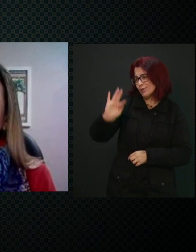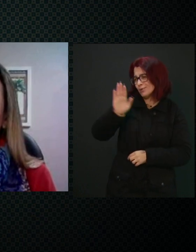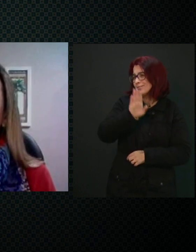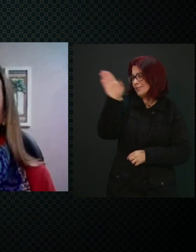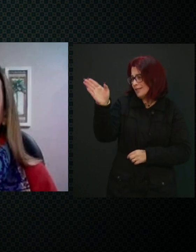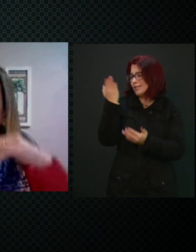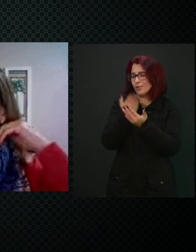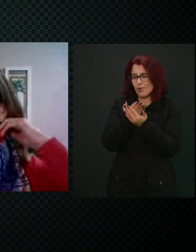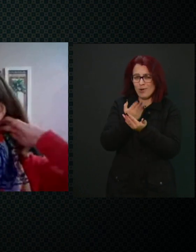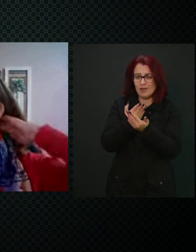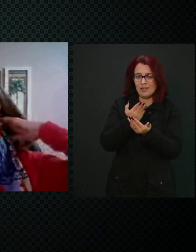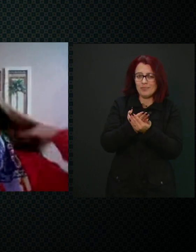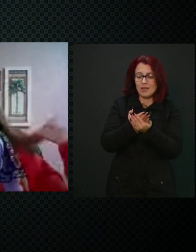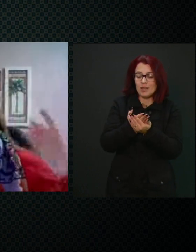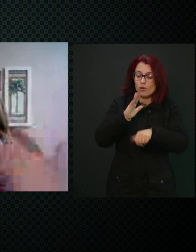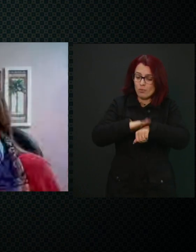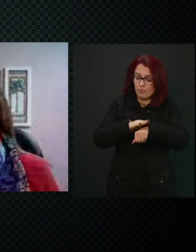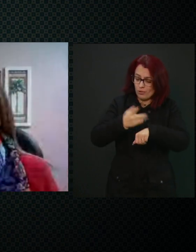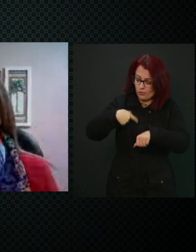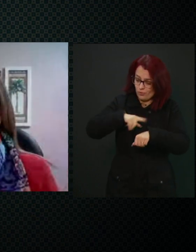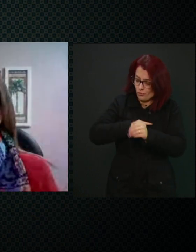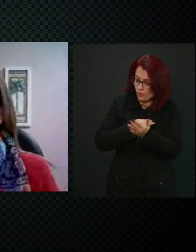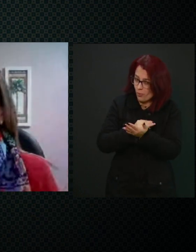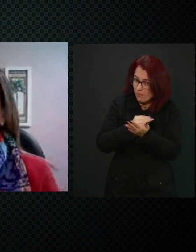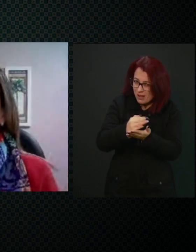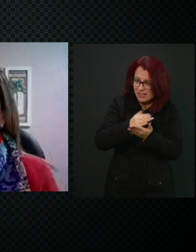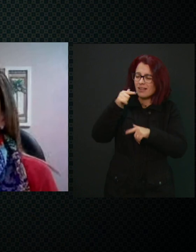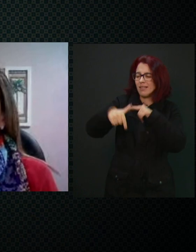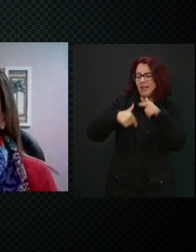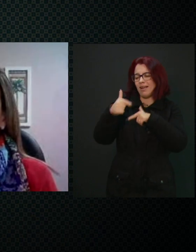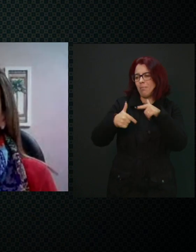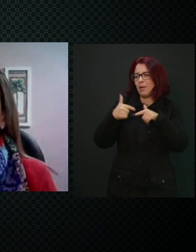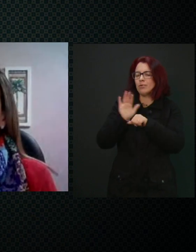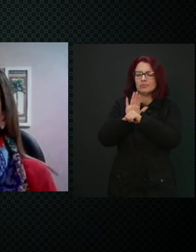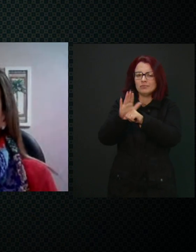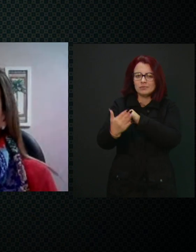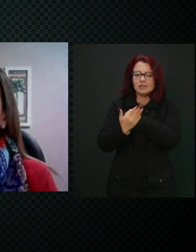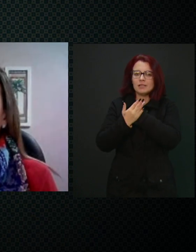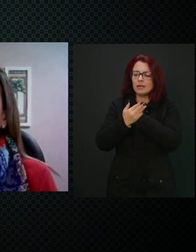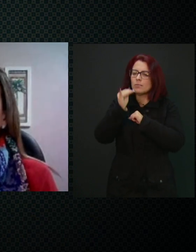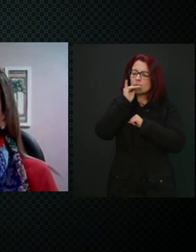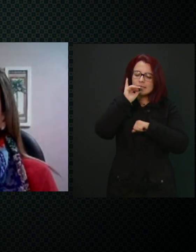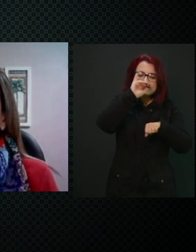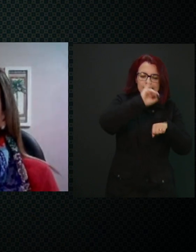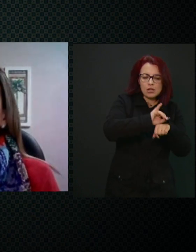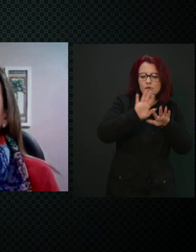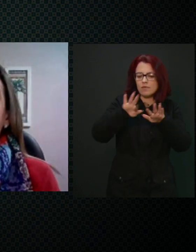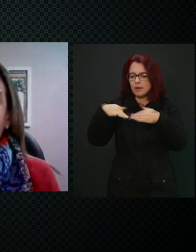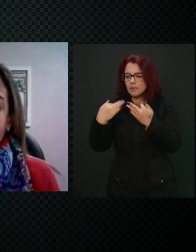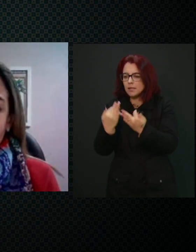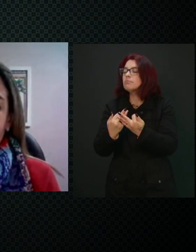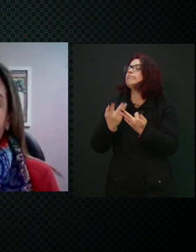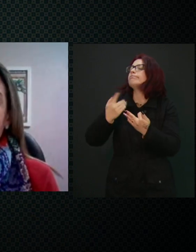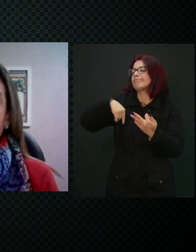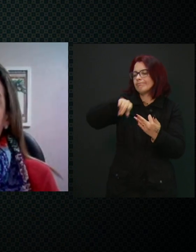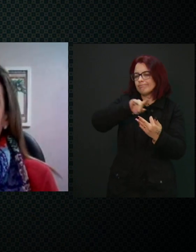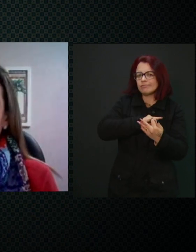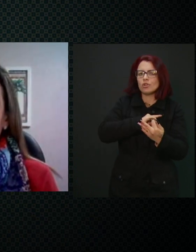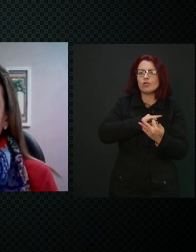né, a partir do momento que nós começamos com esse trabalho colaborativo ali, centro, família, daqui a pouco nós estamos, né,